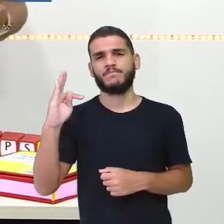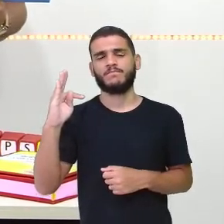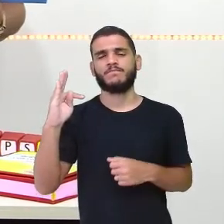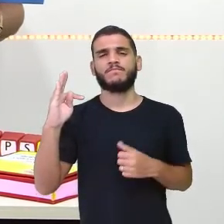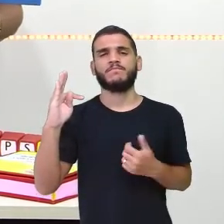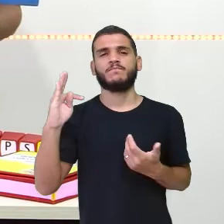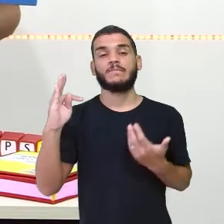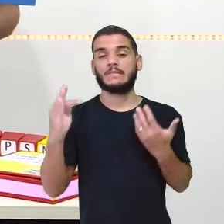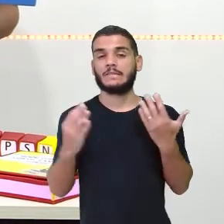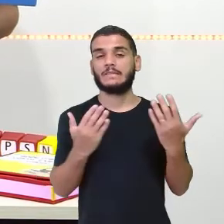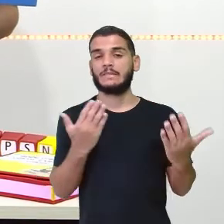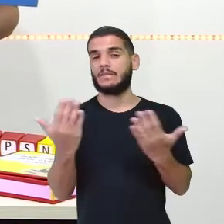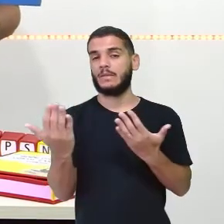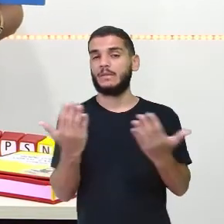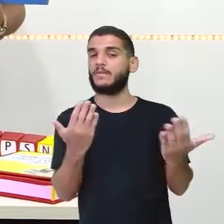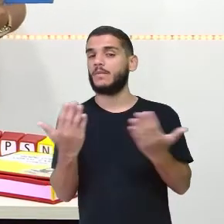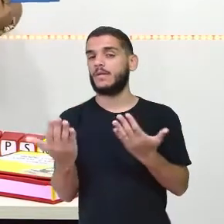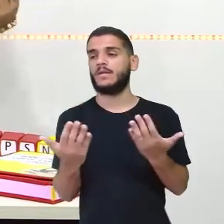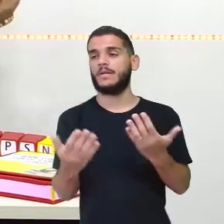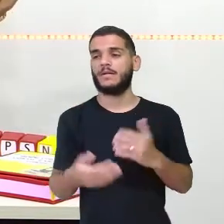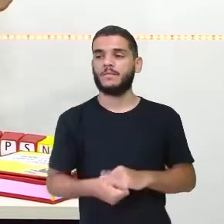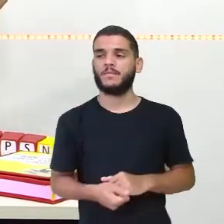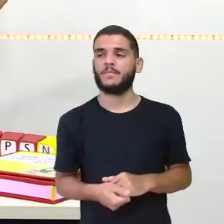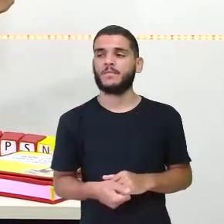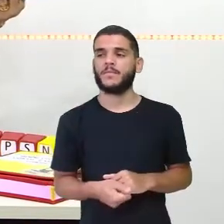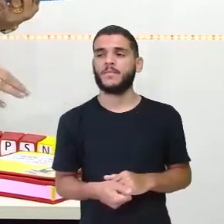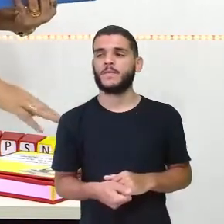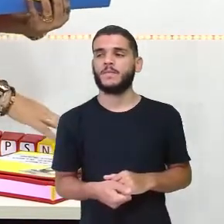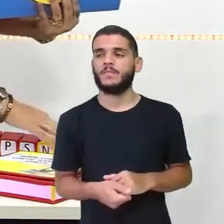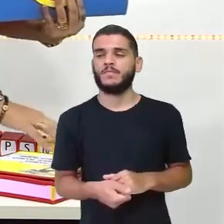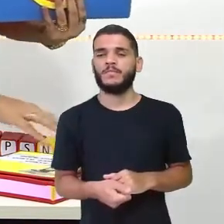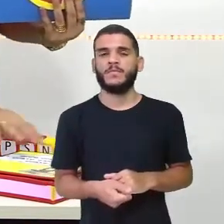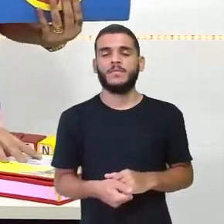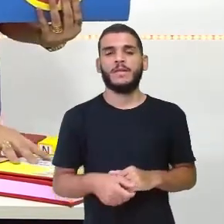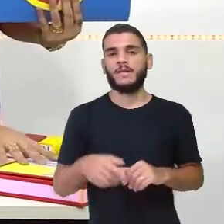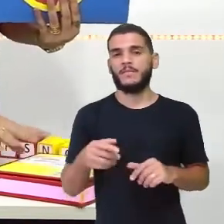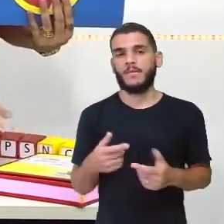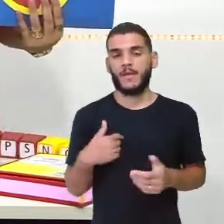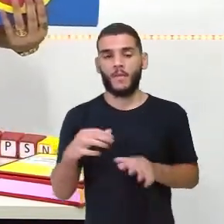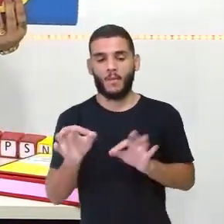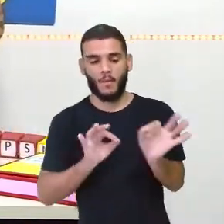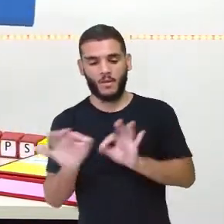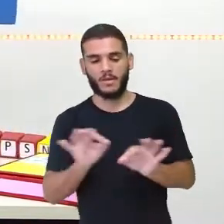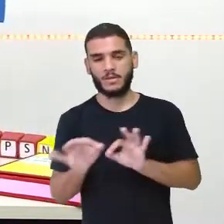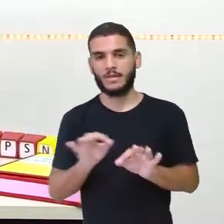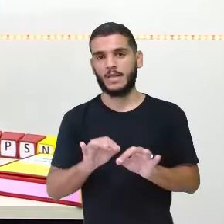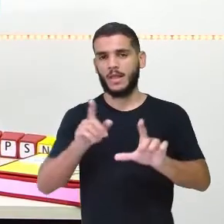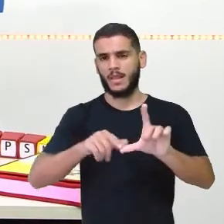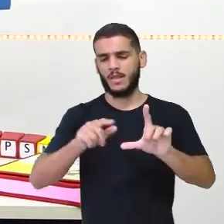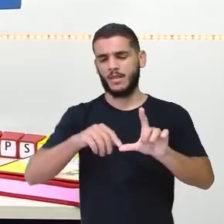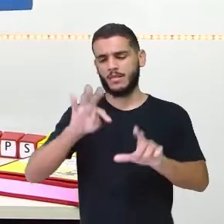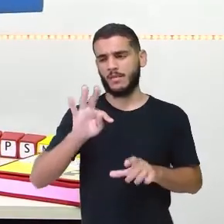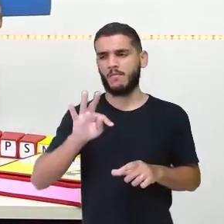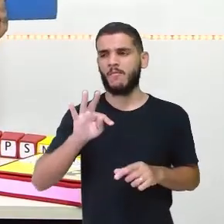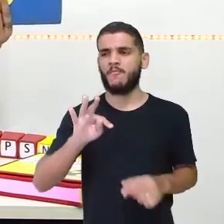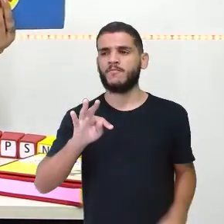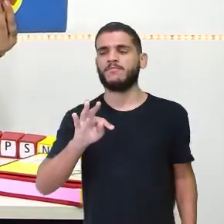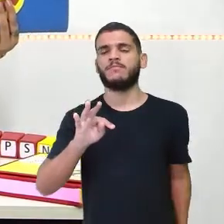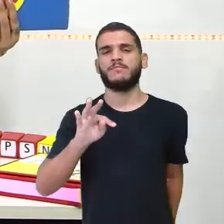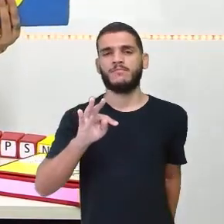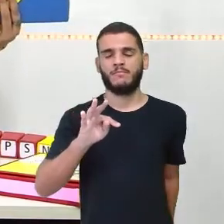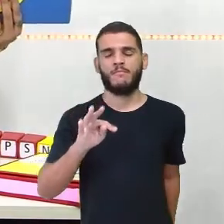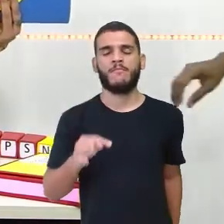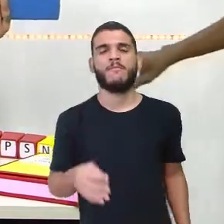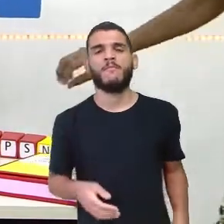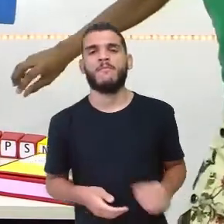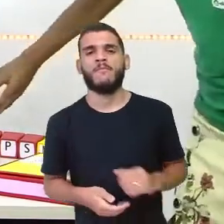Raposa, tucano. Eita. Vou pegar logo o T aqui. Vem aqui a minha ajuda, professora Josi. Vamos escrever aqui? Gente, já pegou a primeira letrinha.